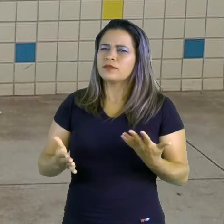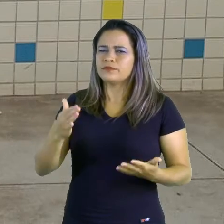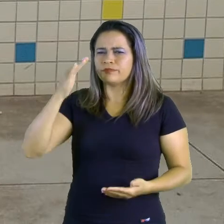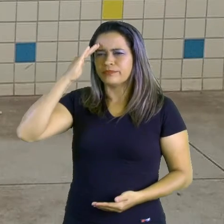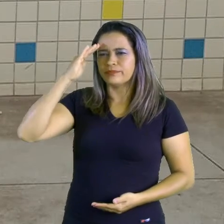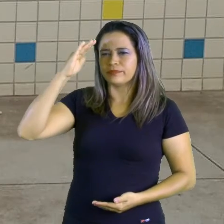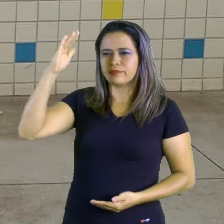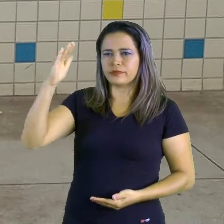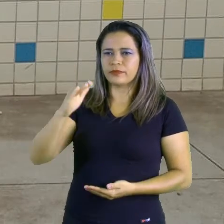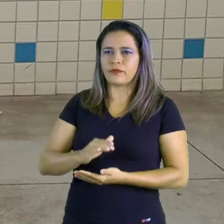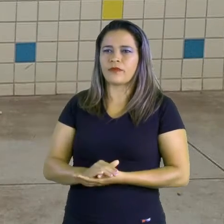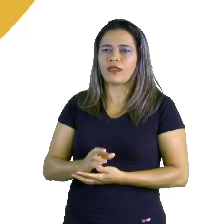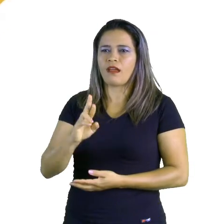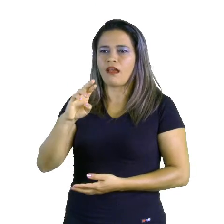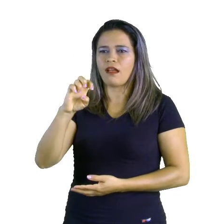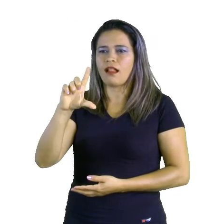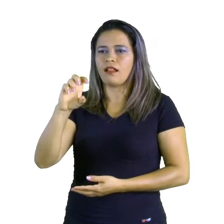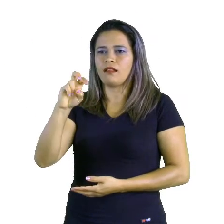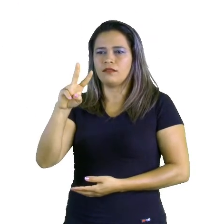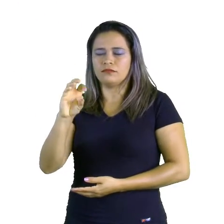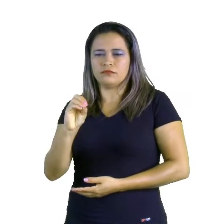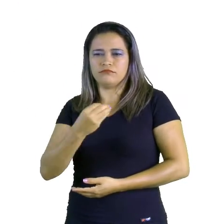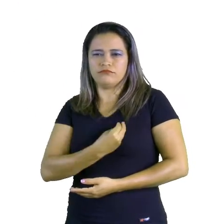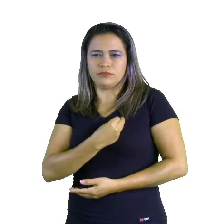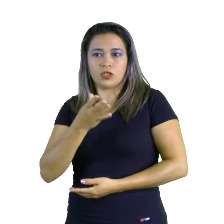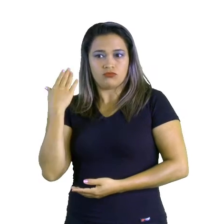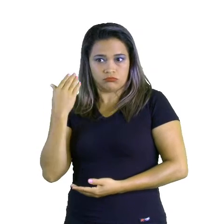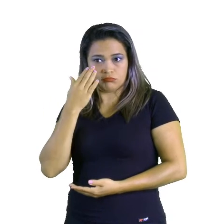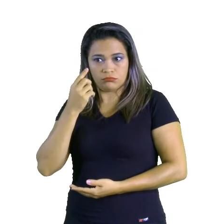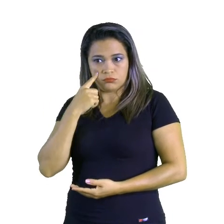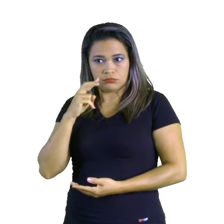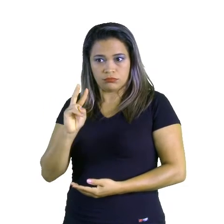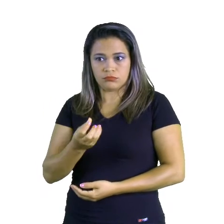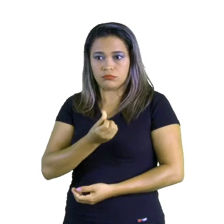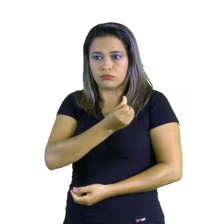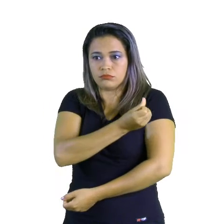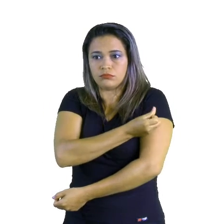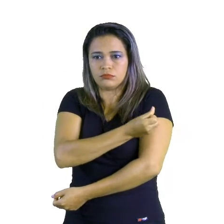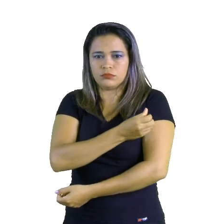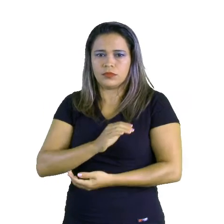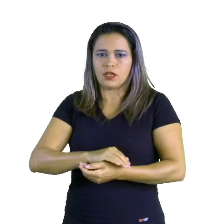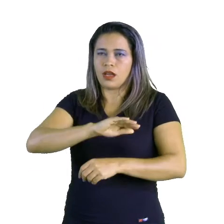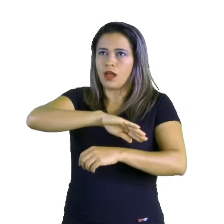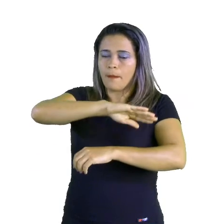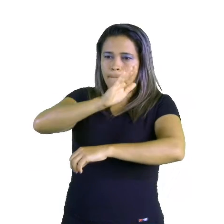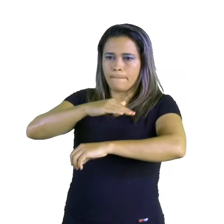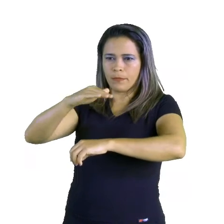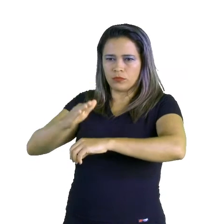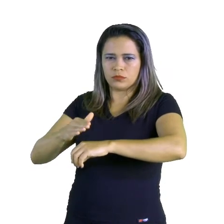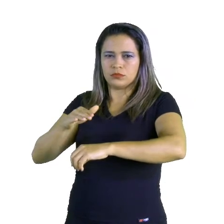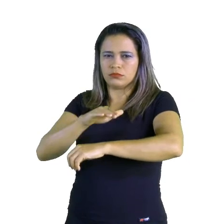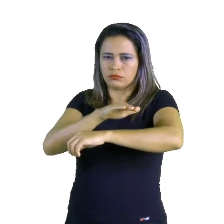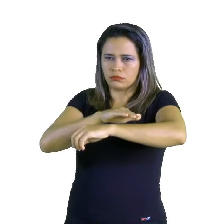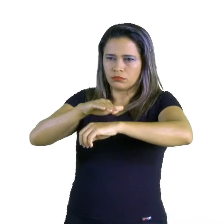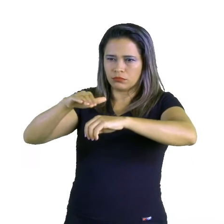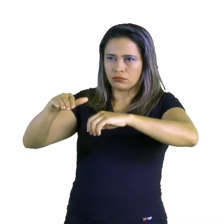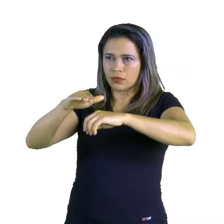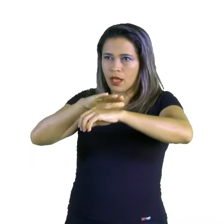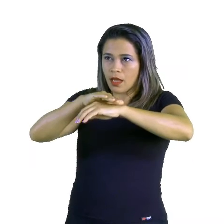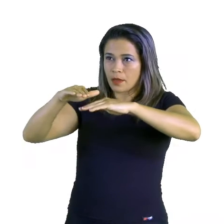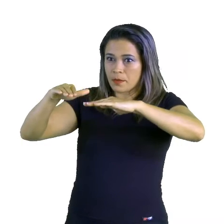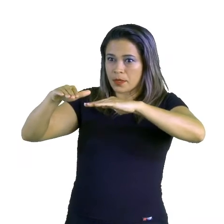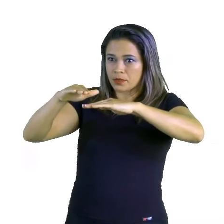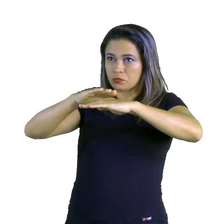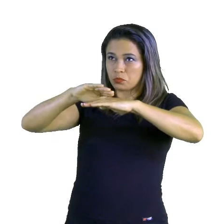existentes. Nós já vimos sobre isso no sexto ano, que são as montanhas, as planícies, os planaltos, as depressões.